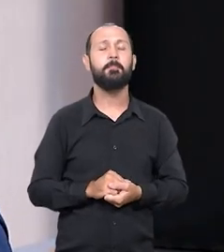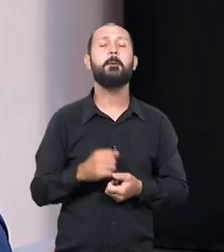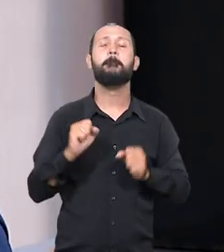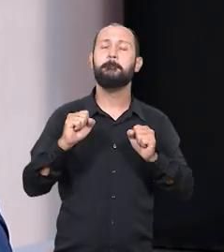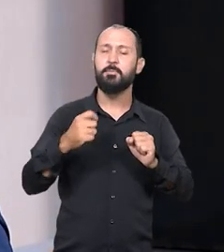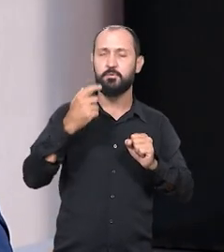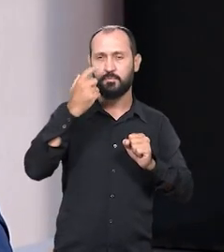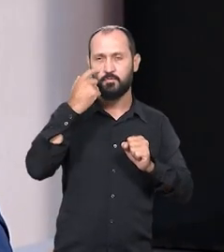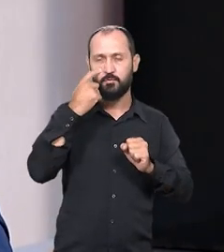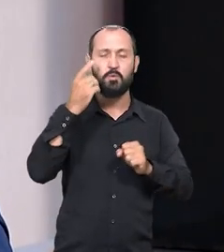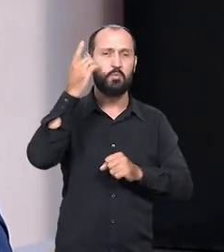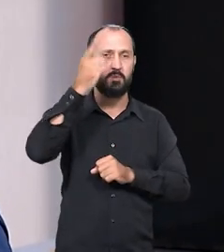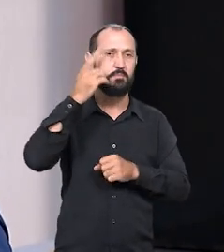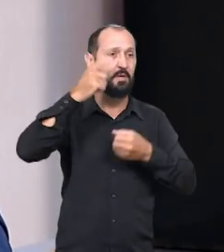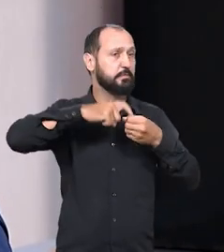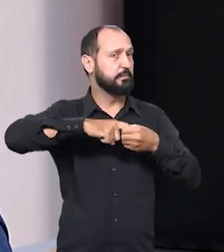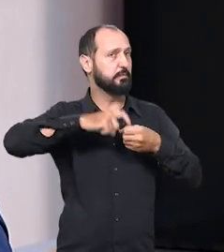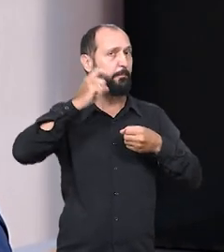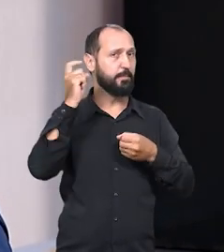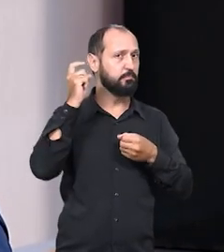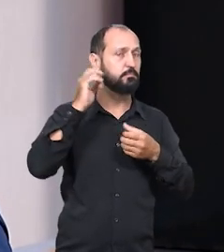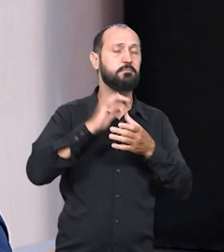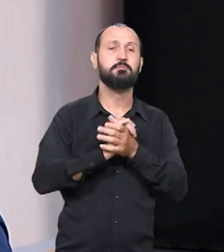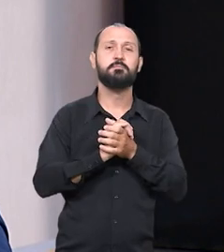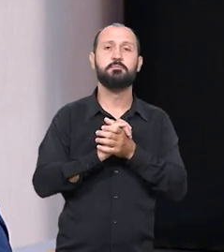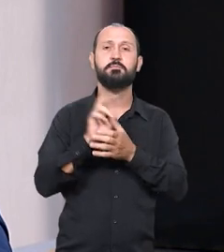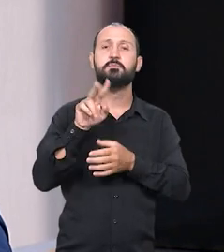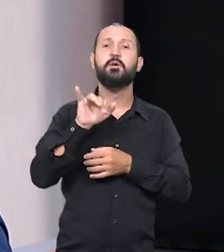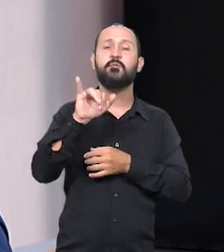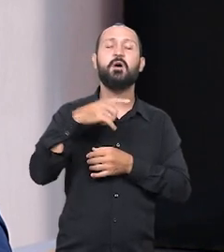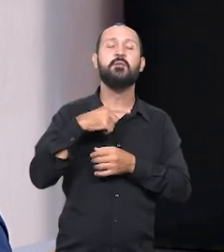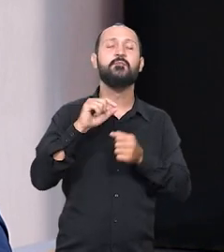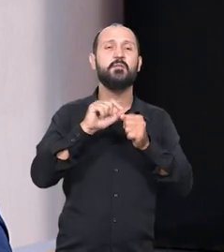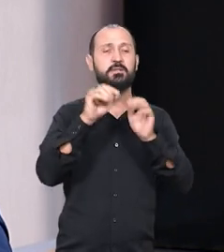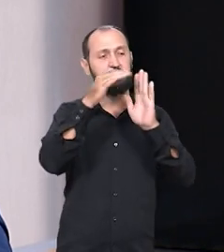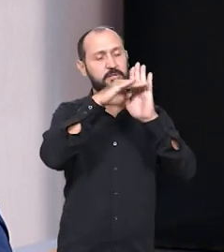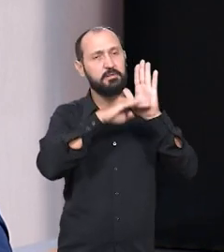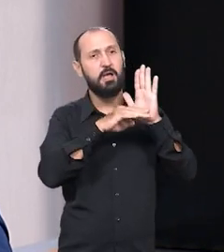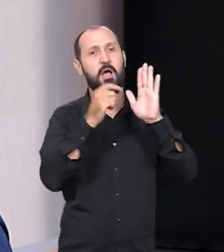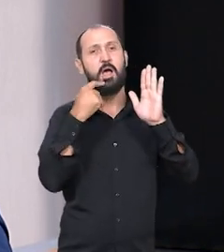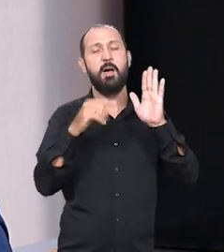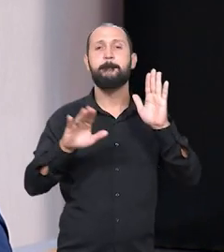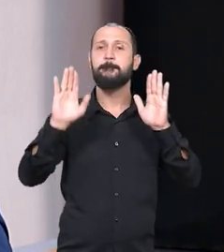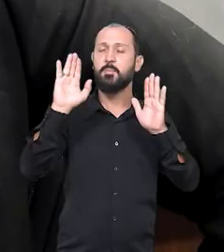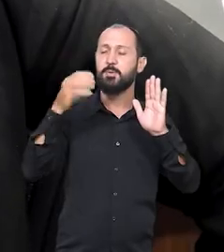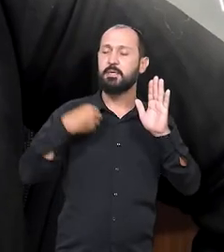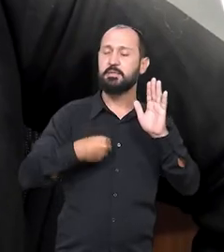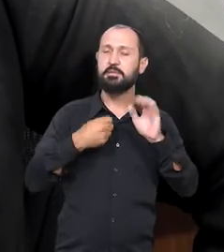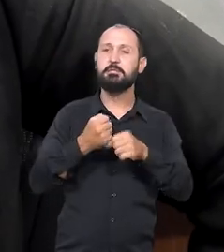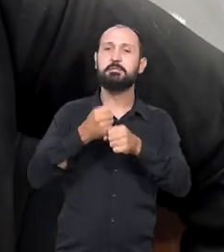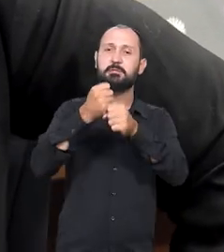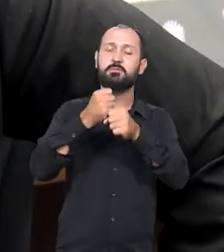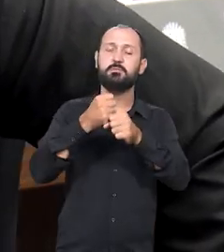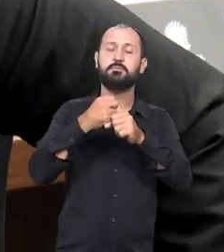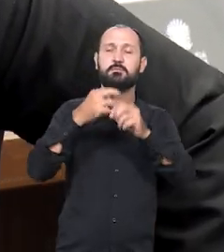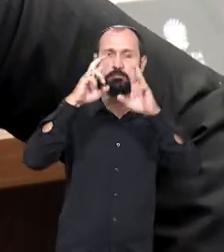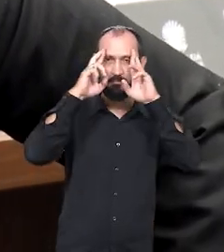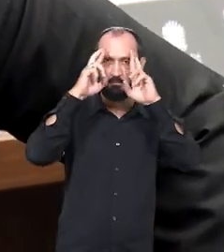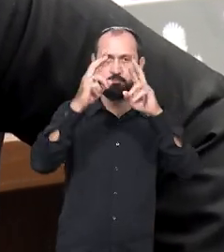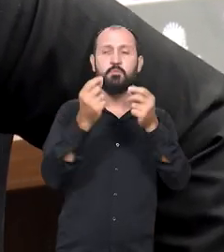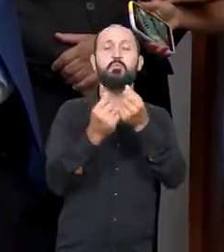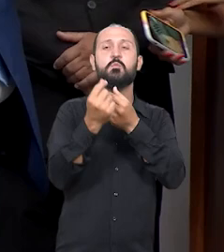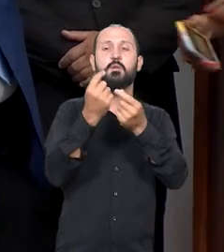um deputado independente aqui dentro, um deputado que vai cumprir todas as promessas de campanha, o respeito ao dinheiro